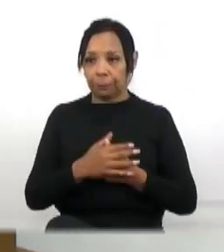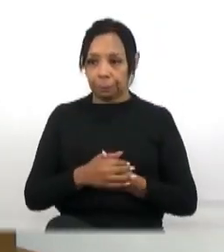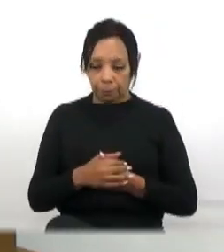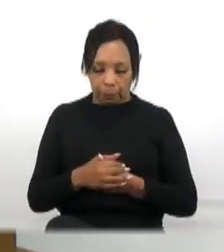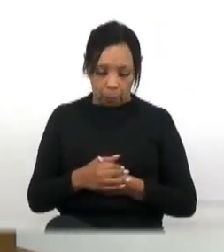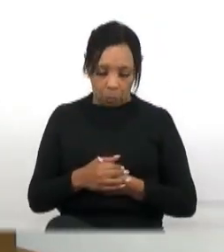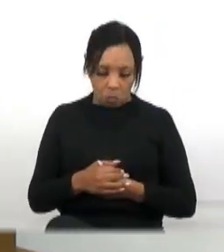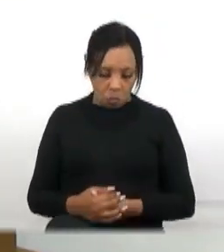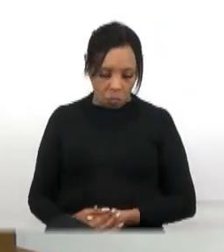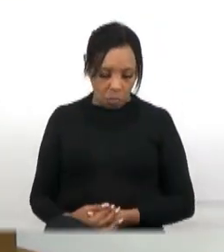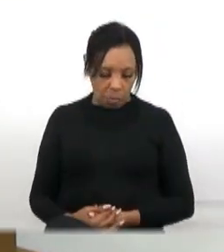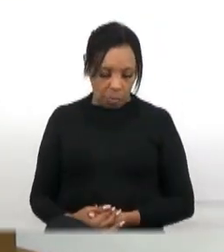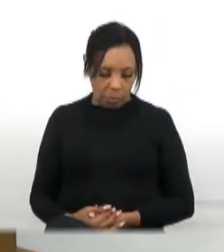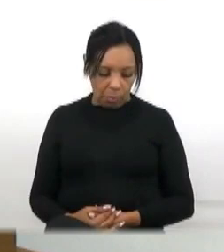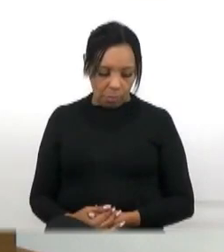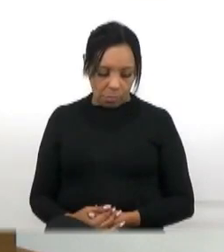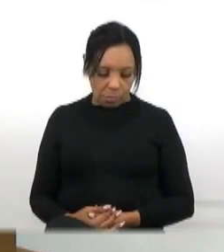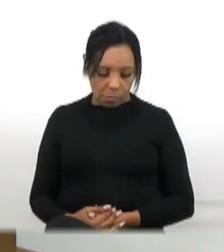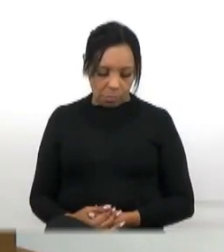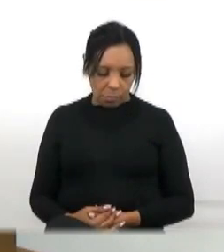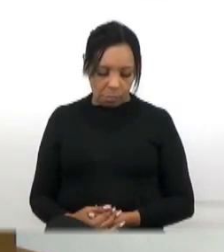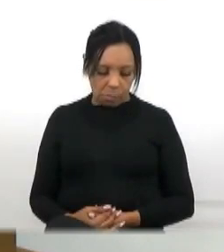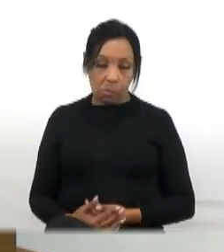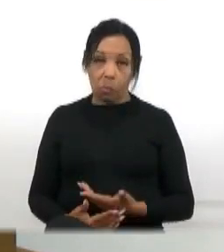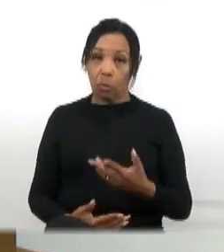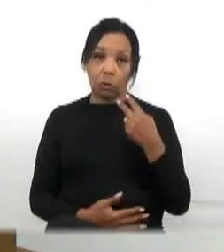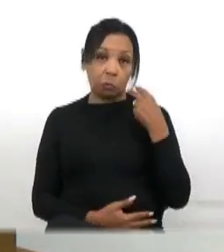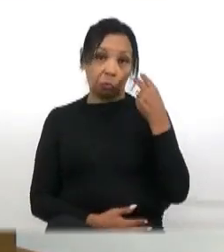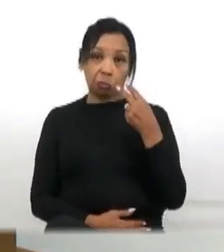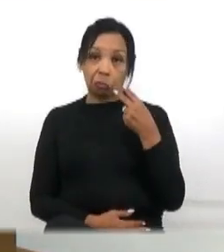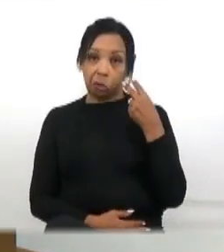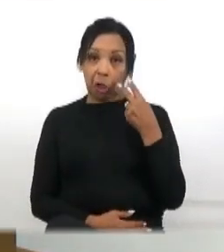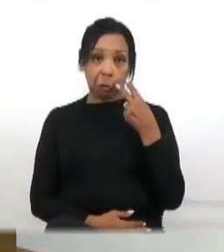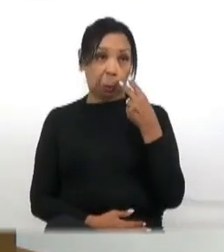Sou apenas mais um vereador aqui, não sou super vereador,